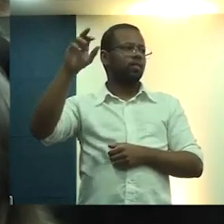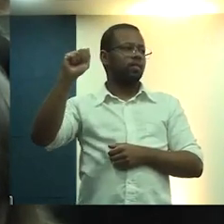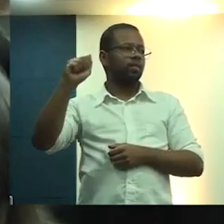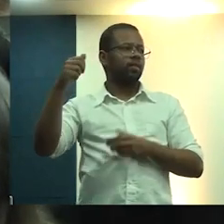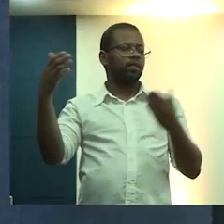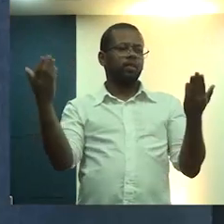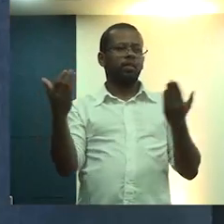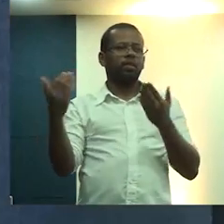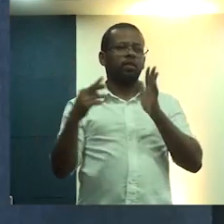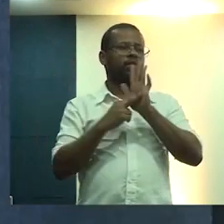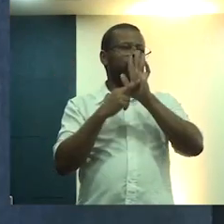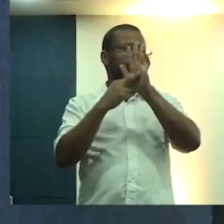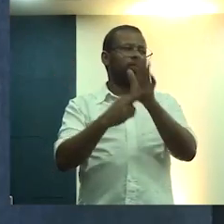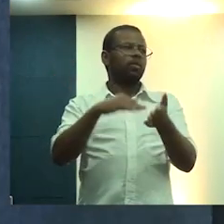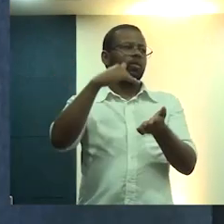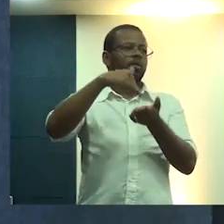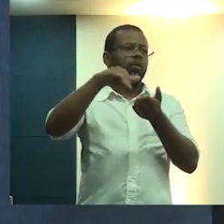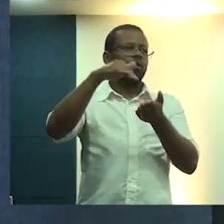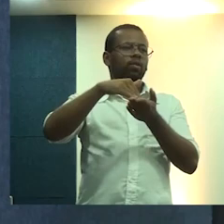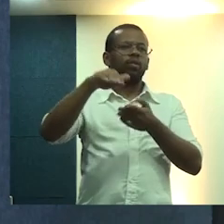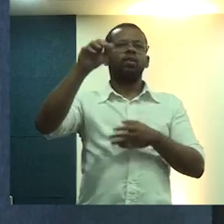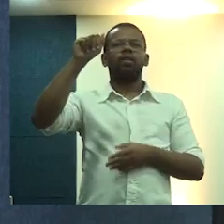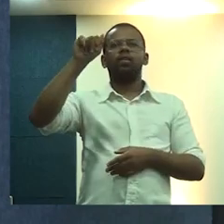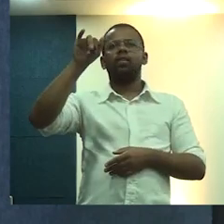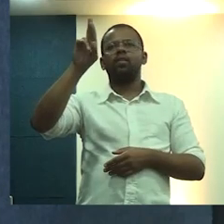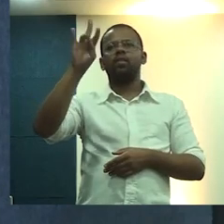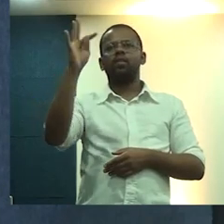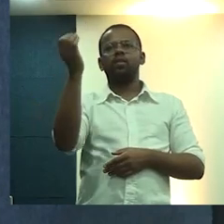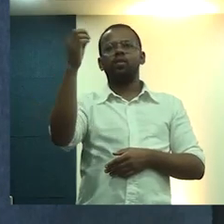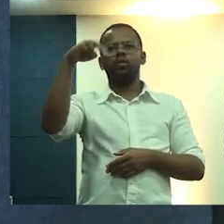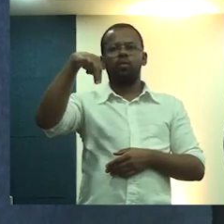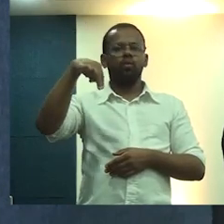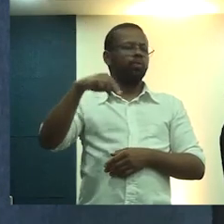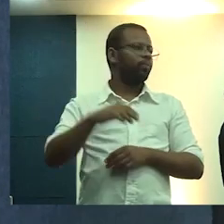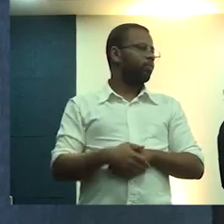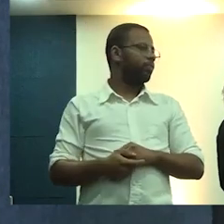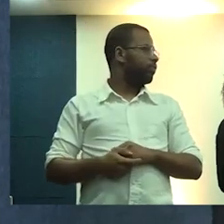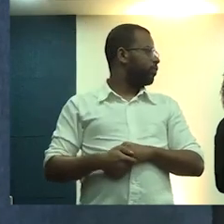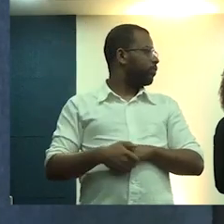neste ato representando o secretário Ailton Madureira de Almeida.